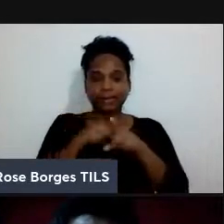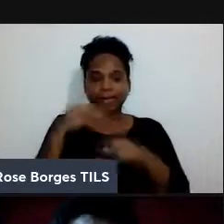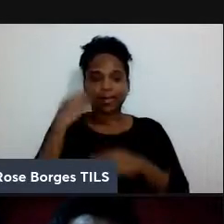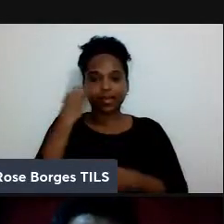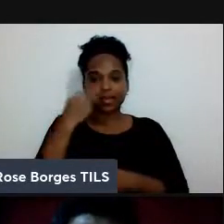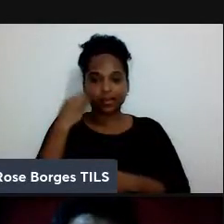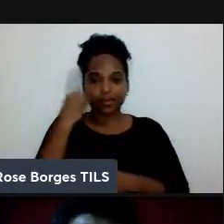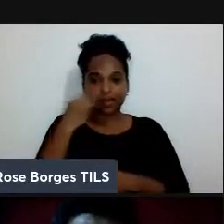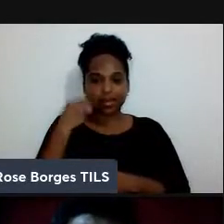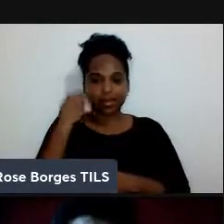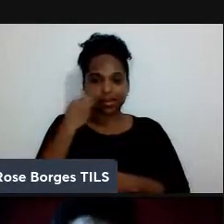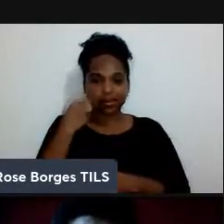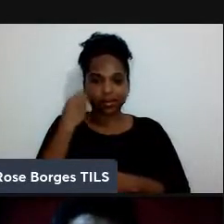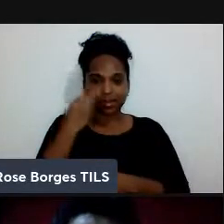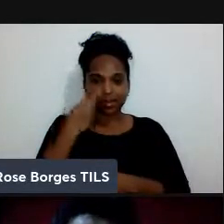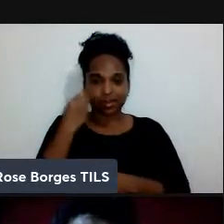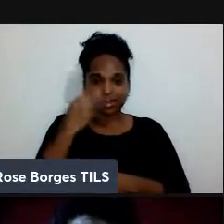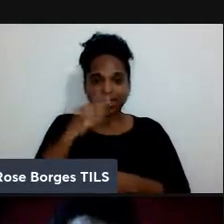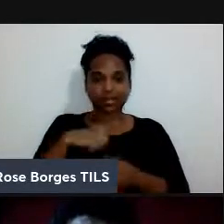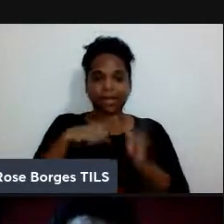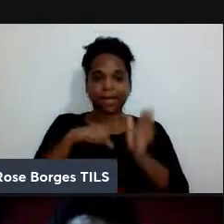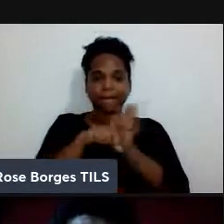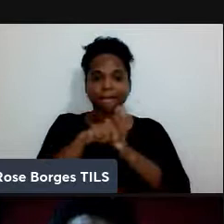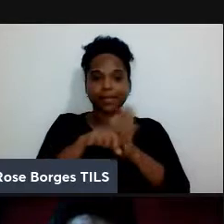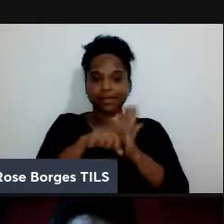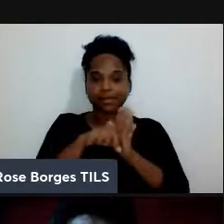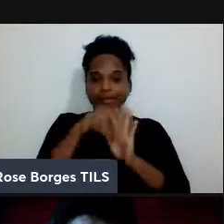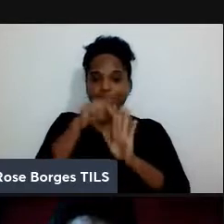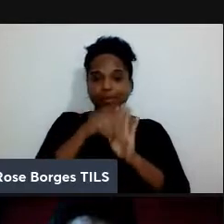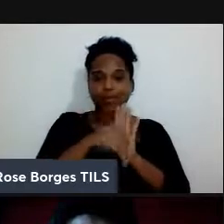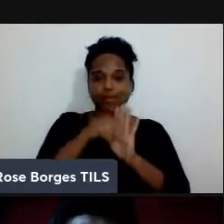o grupo de pesquisa escrevendo projetos liderando